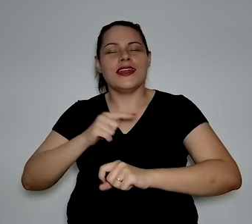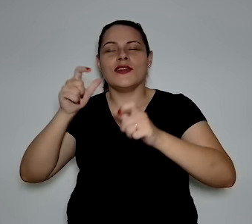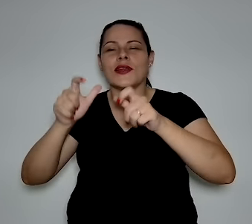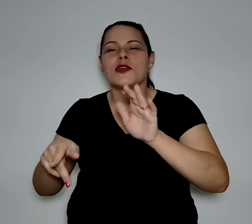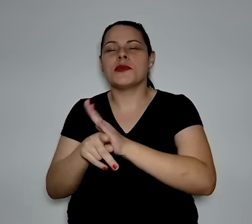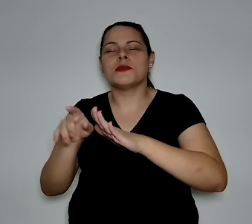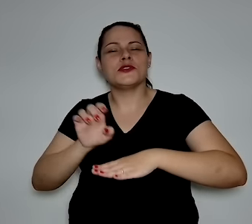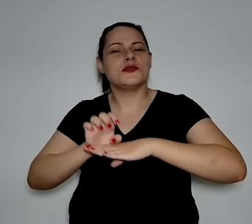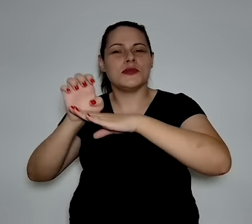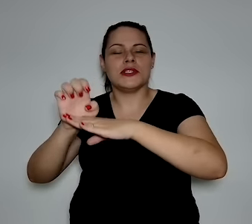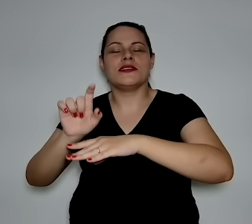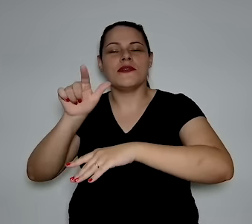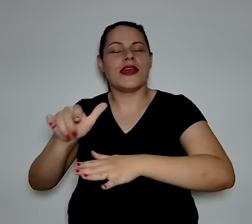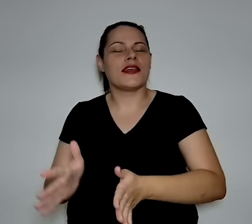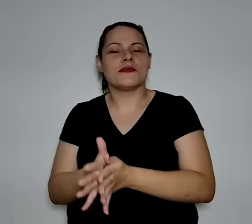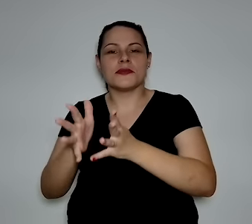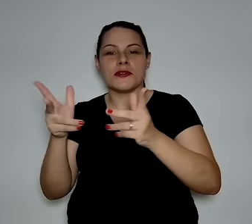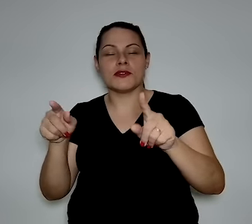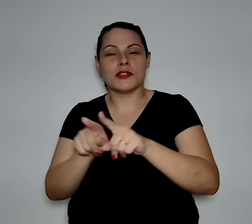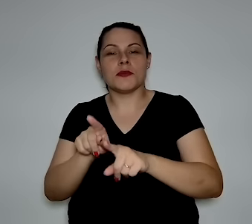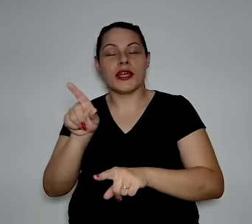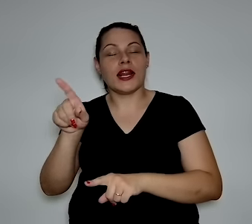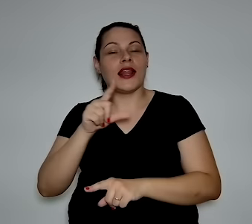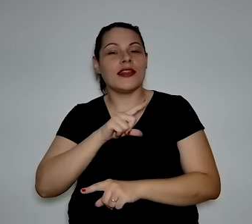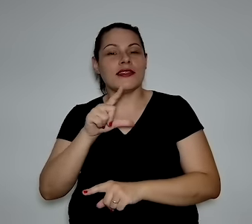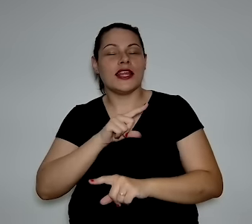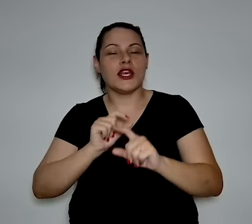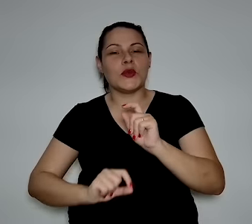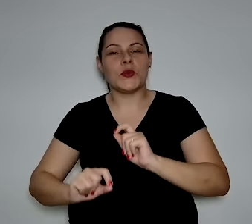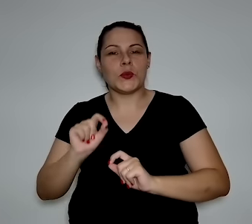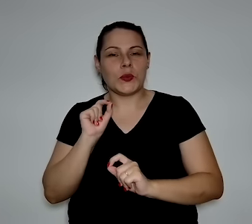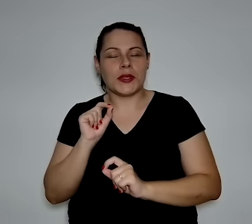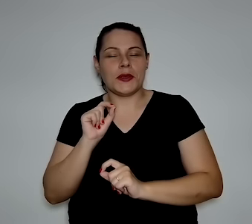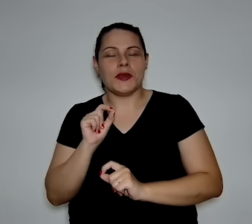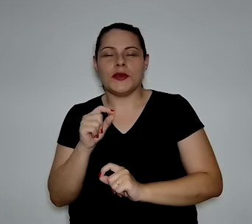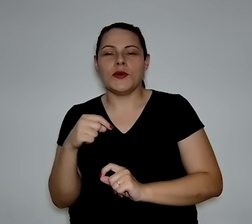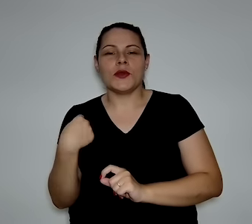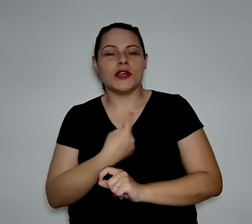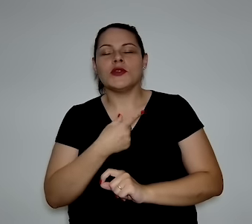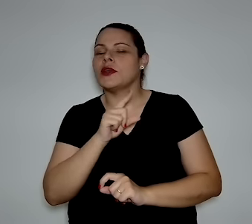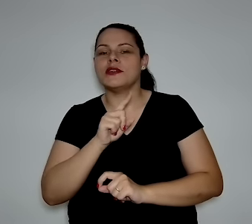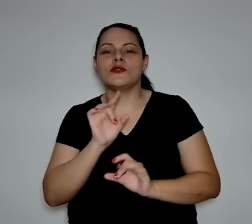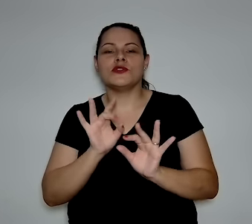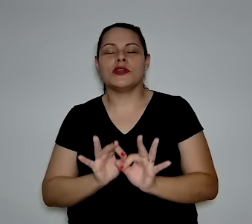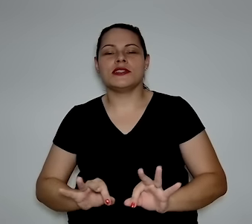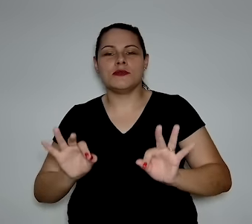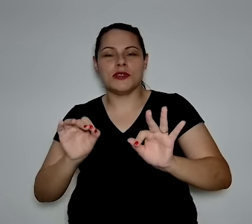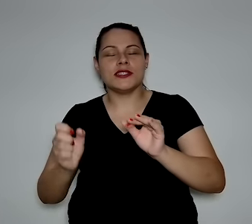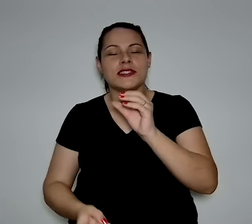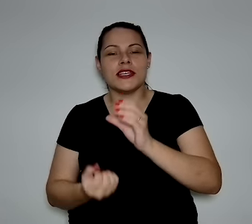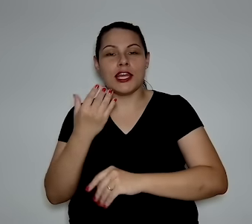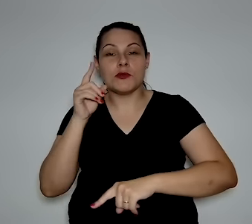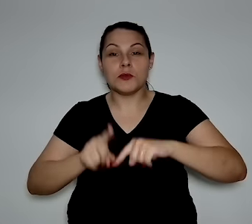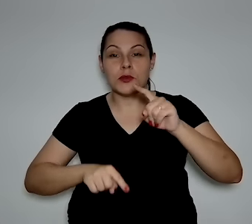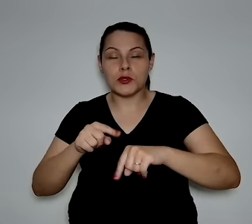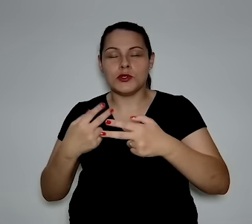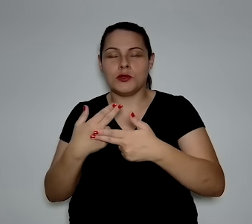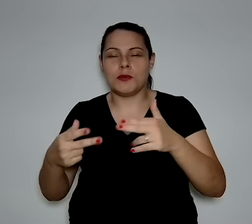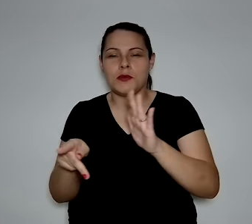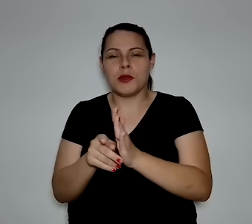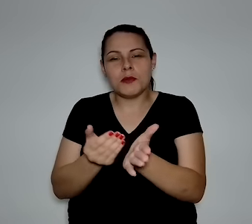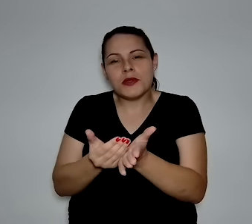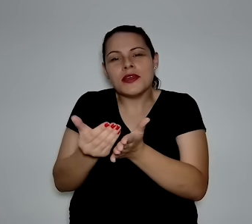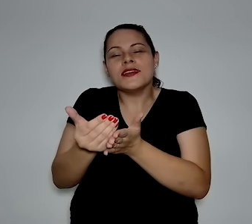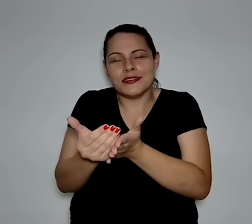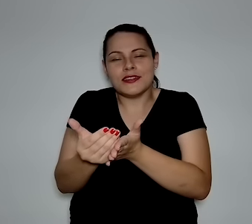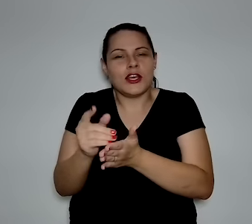a ZPE e, por causa desse complexo e da ZPE, nós temos uma siderúrgica. Por quê? Porque nós não produzimos a matéria-prima